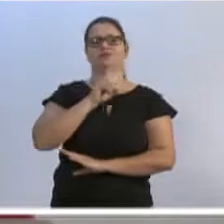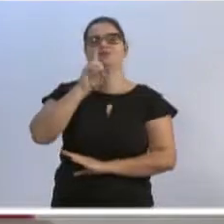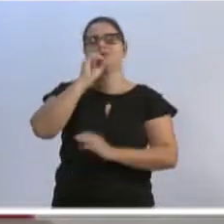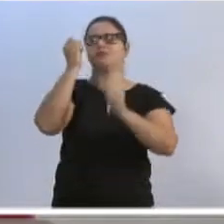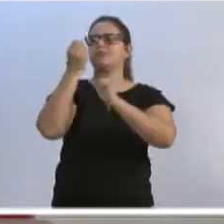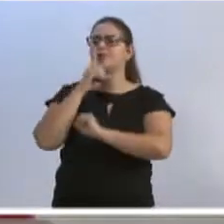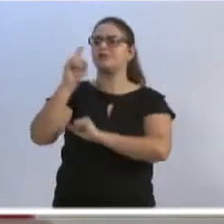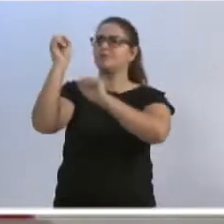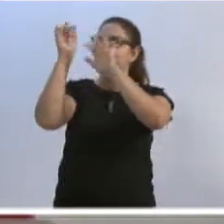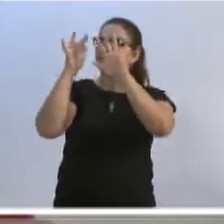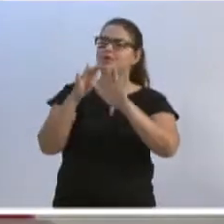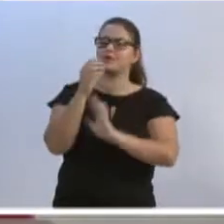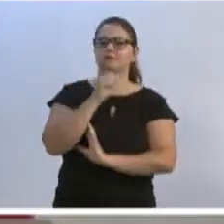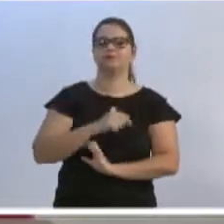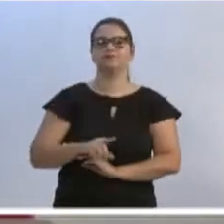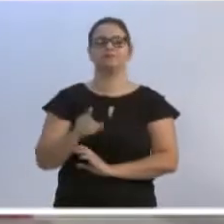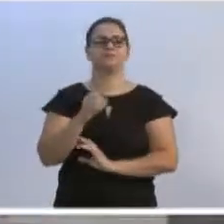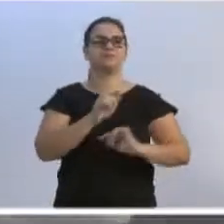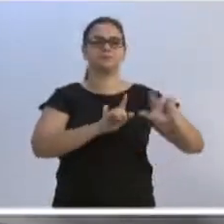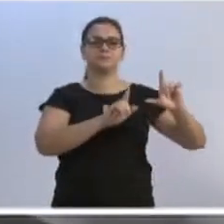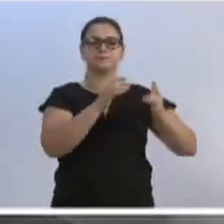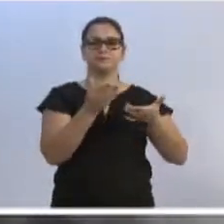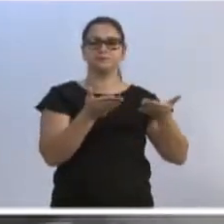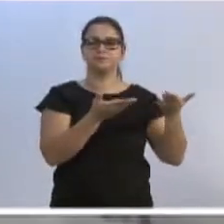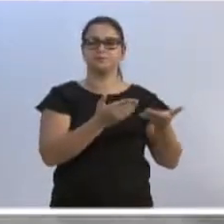que Deus continue a iluminá-las. TVL, por gentileza.